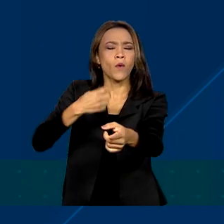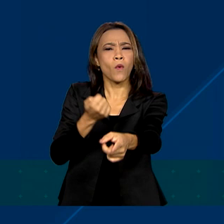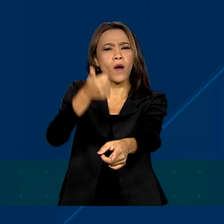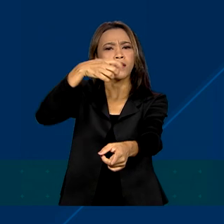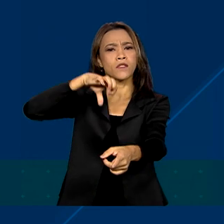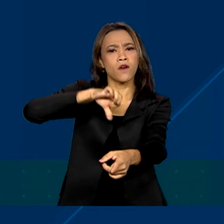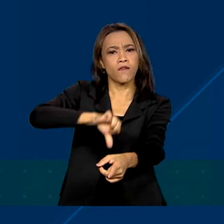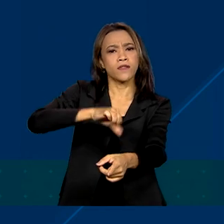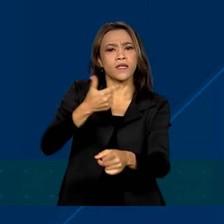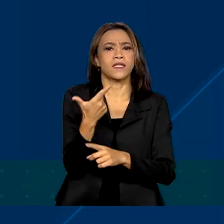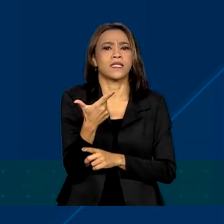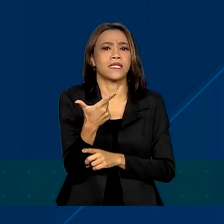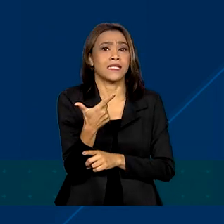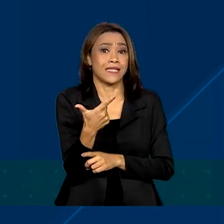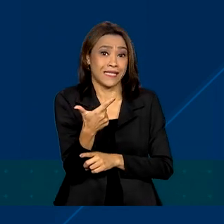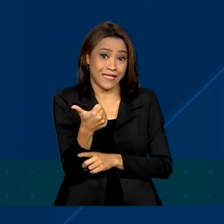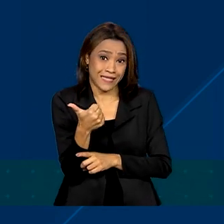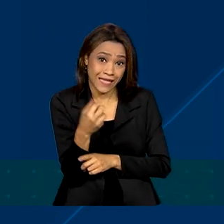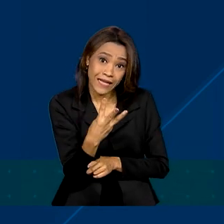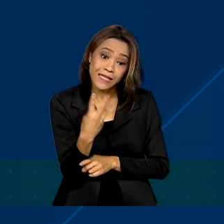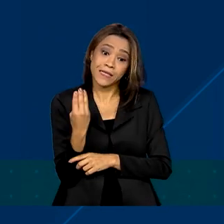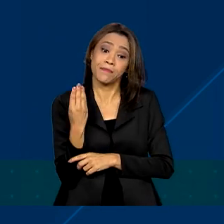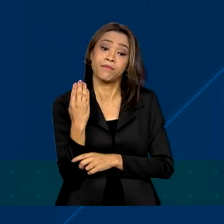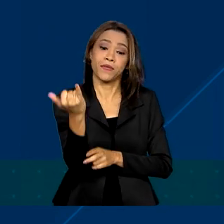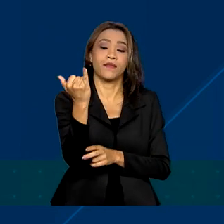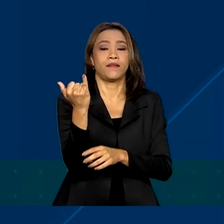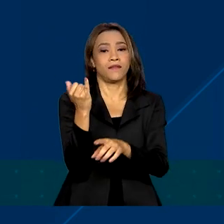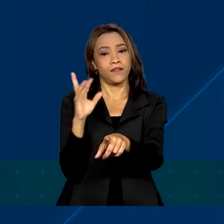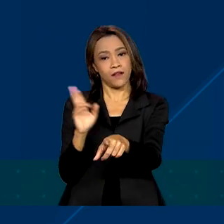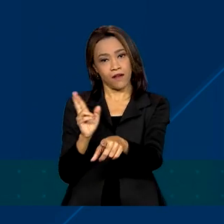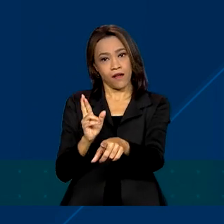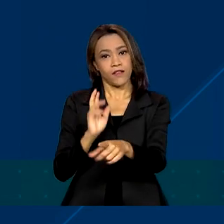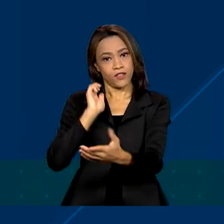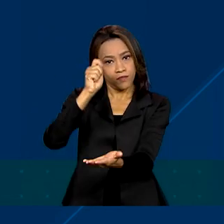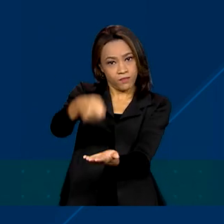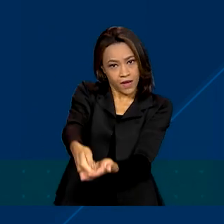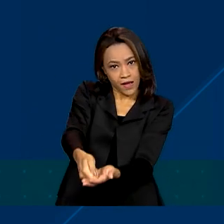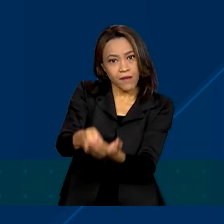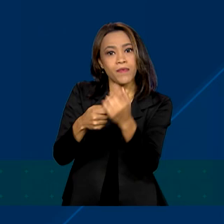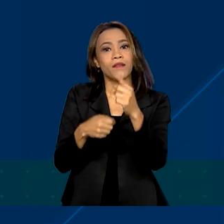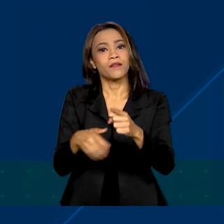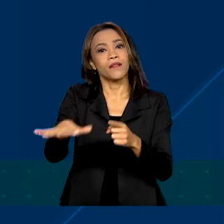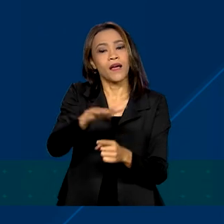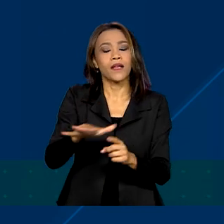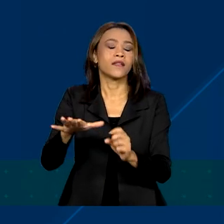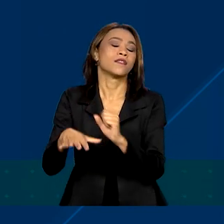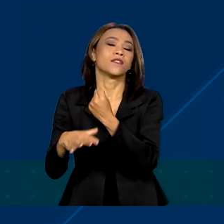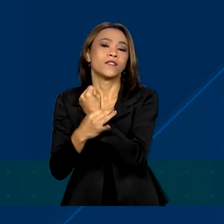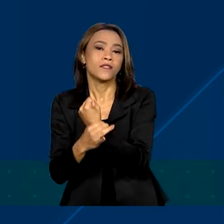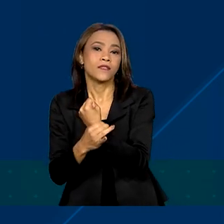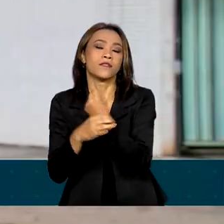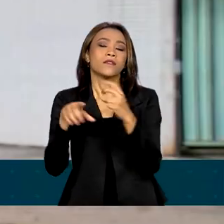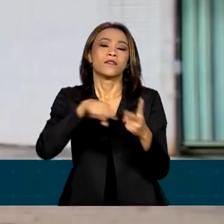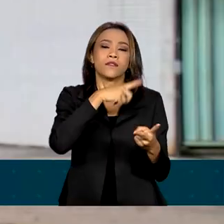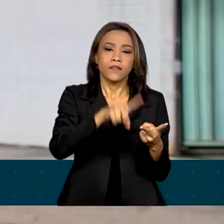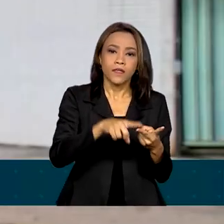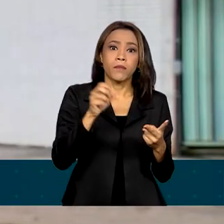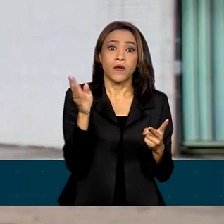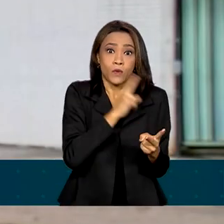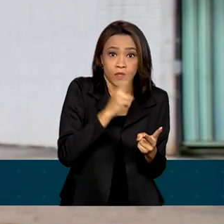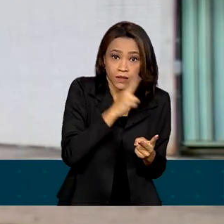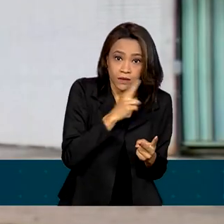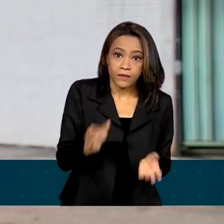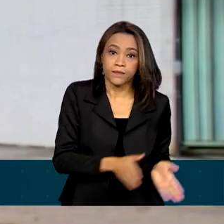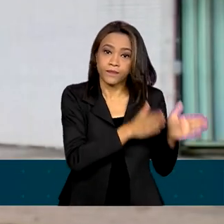913 bilhões de reais em benefícios de Seguridade Social e Emergenciais. Uma das